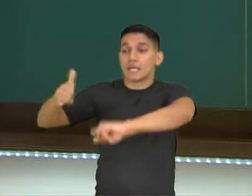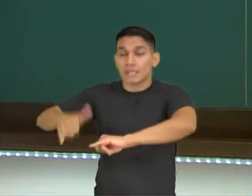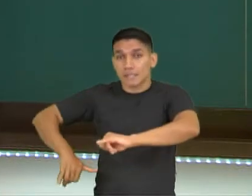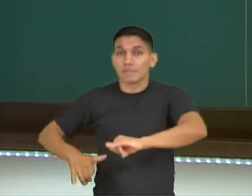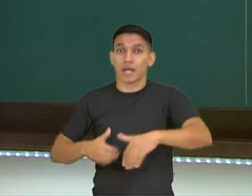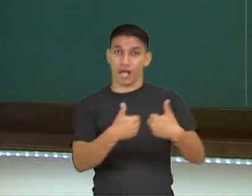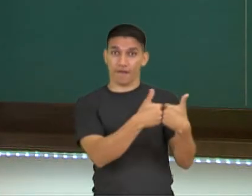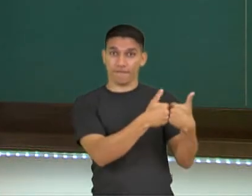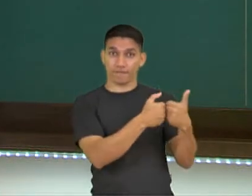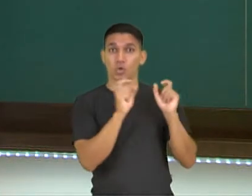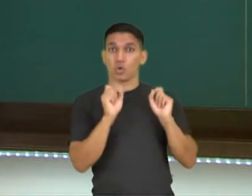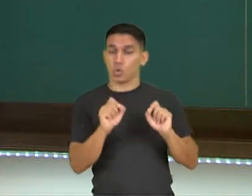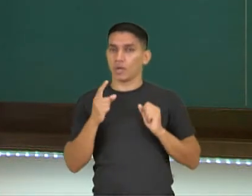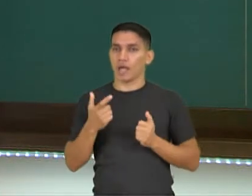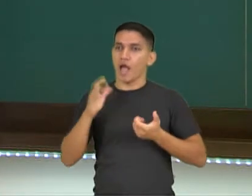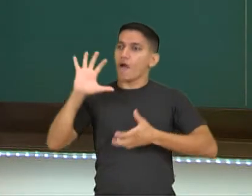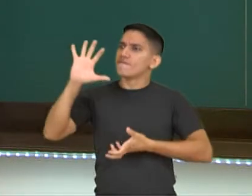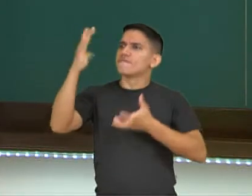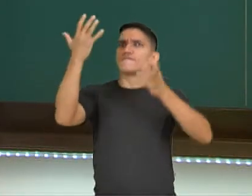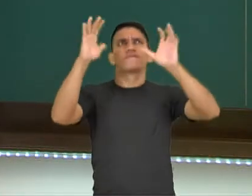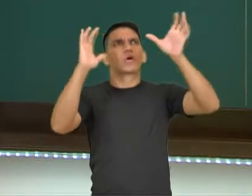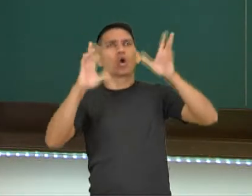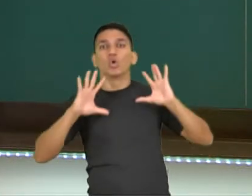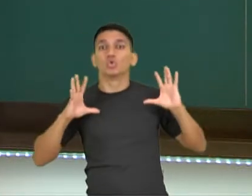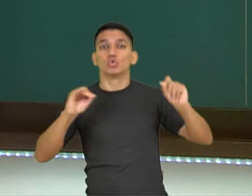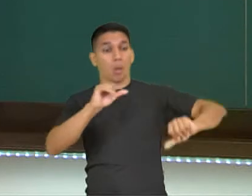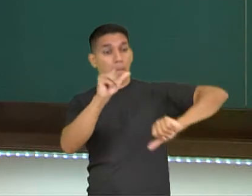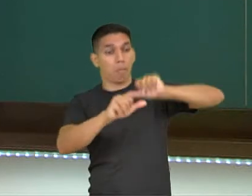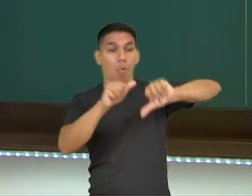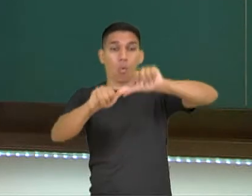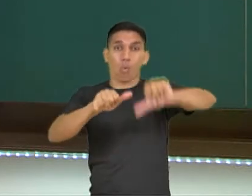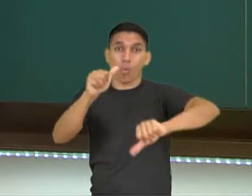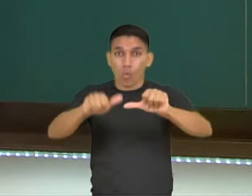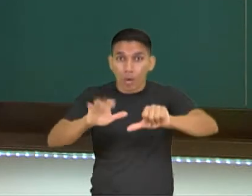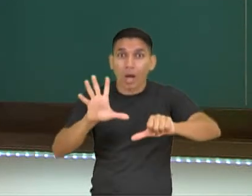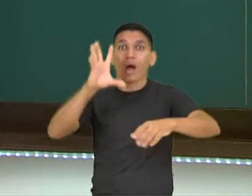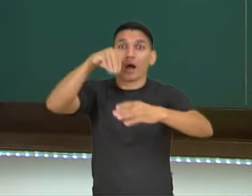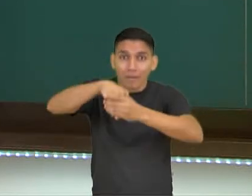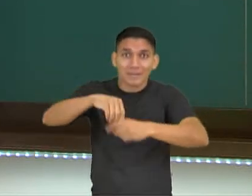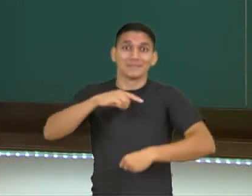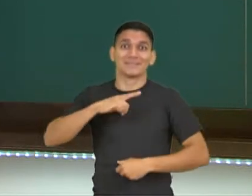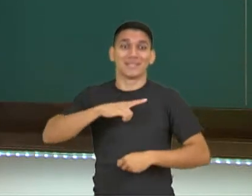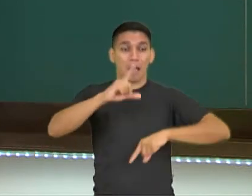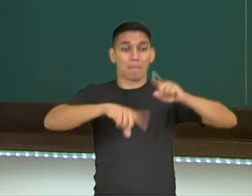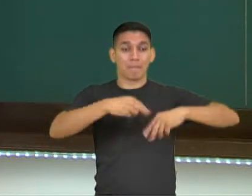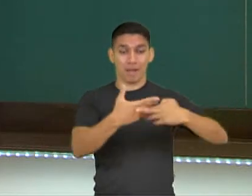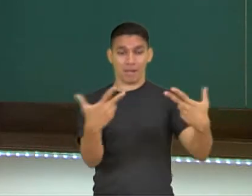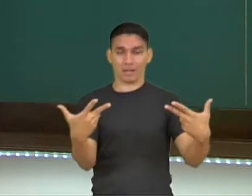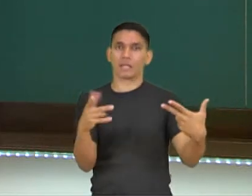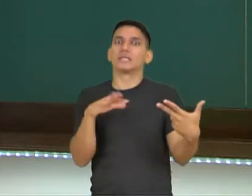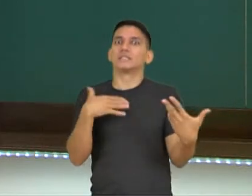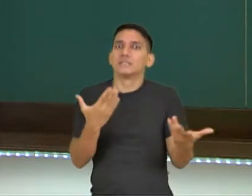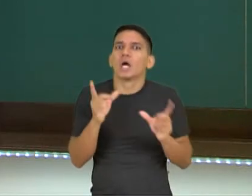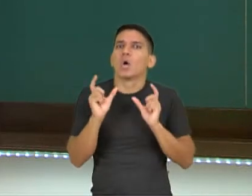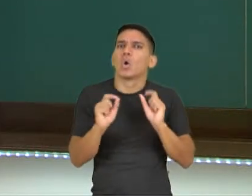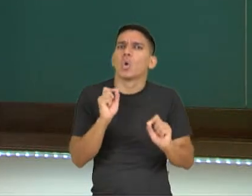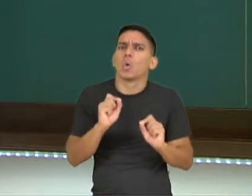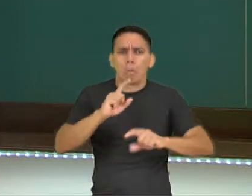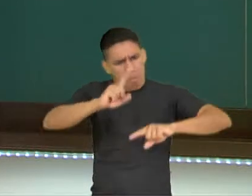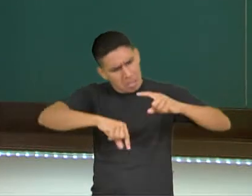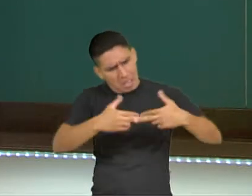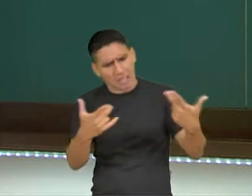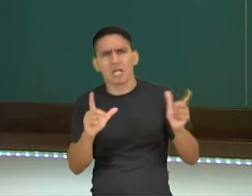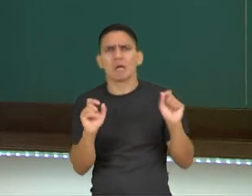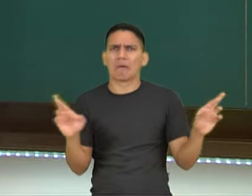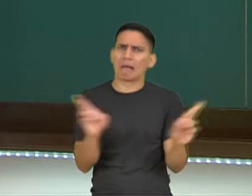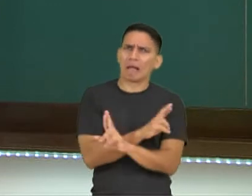física, fenômenos é toda e qualquer transformação que ocorre com a matéria. Então vejam, o que a matéria tem a